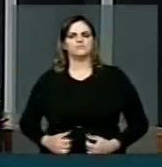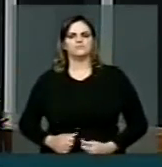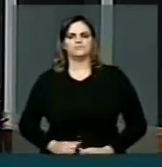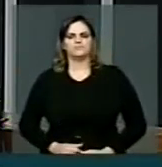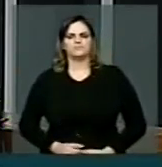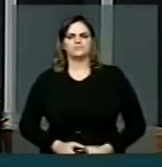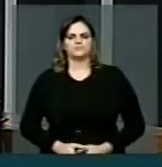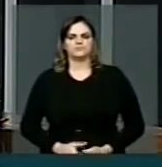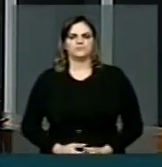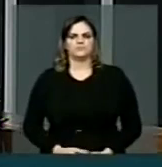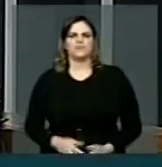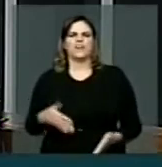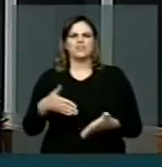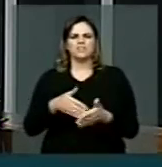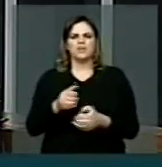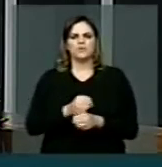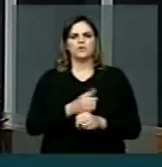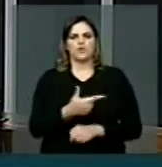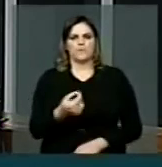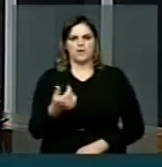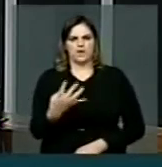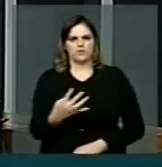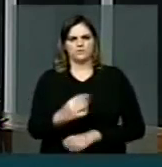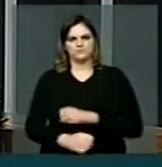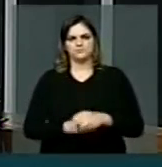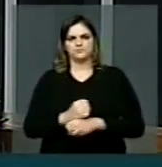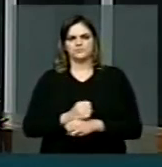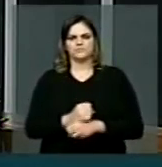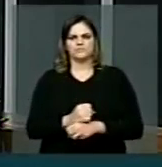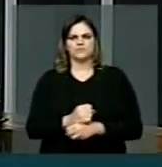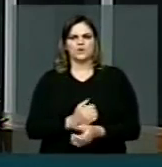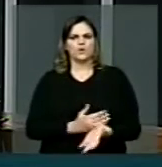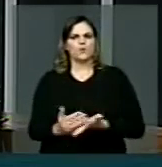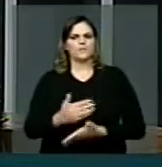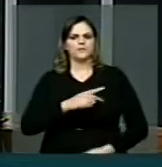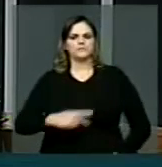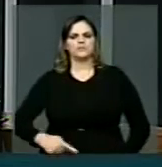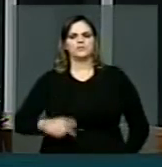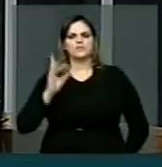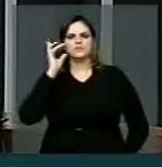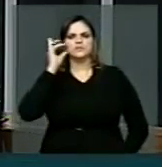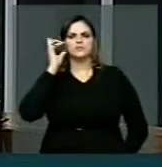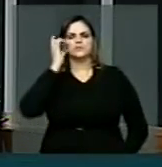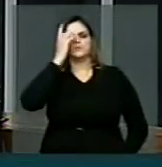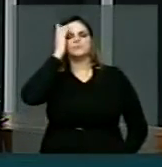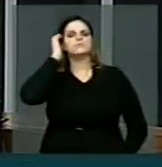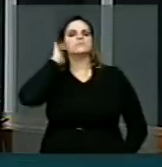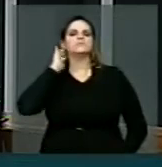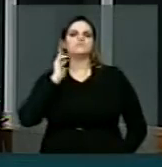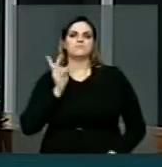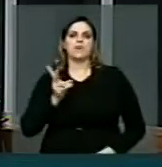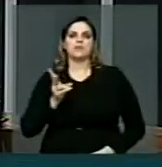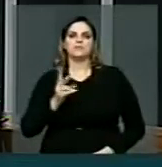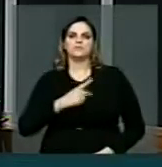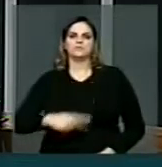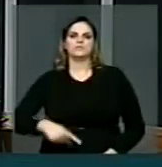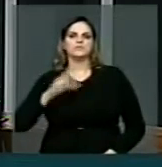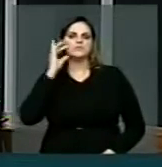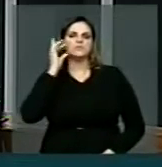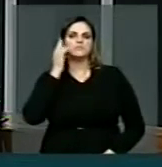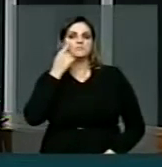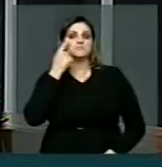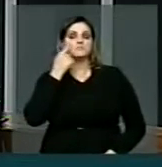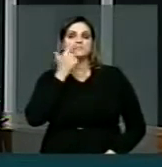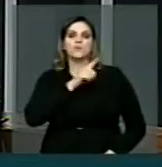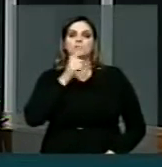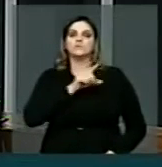nós possamos, até 2014, ainda no primeiro mandato da presidenta Dilma, a gente possa avançar nessa direção,